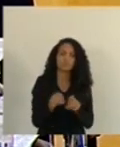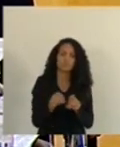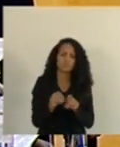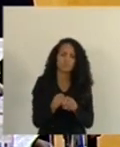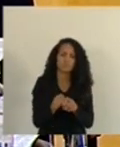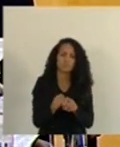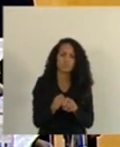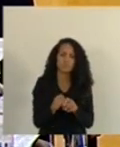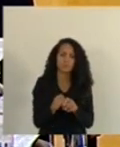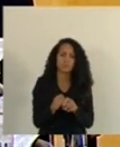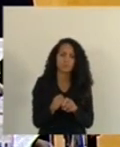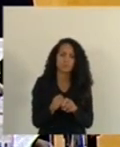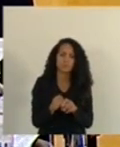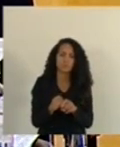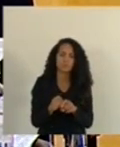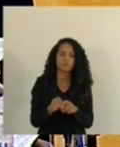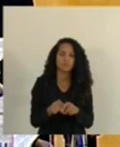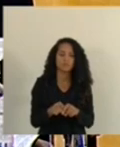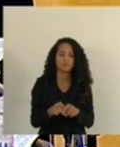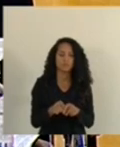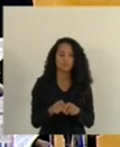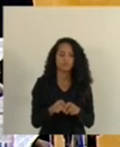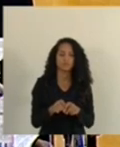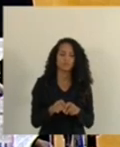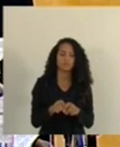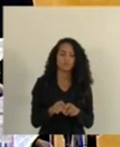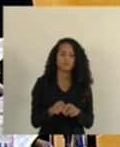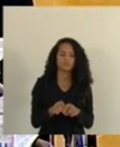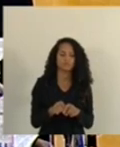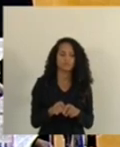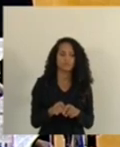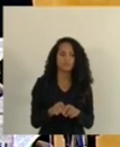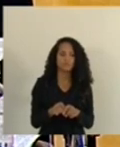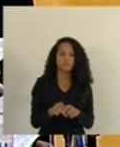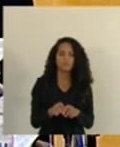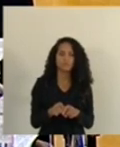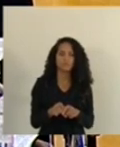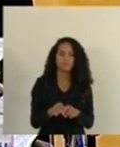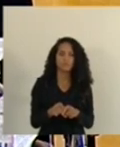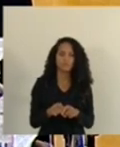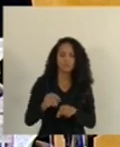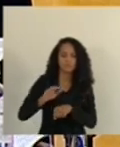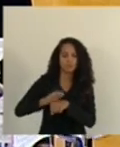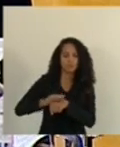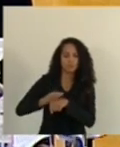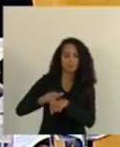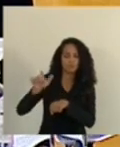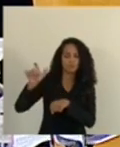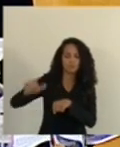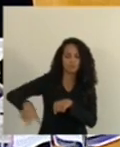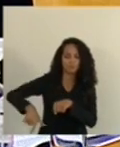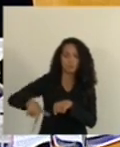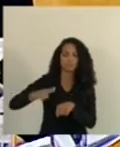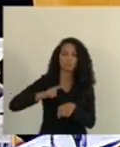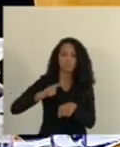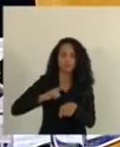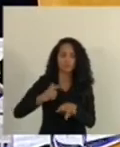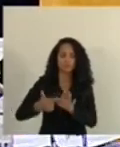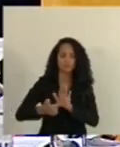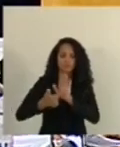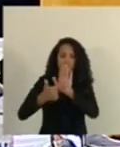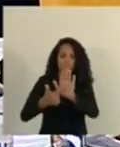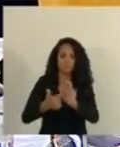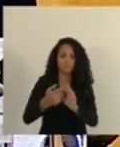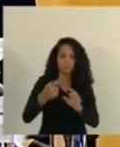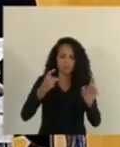autor terá três sessões para apresentação de recurso,